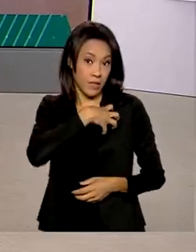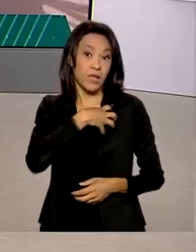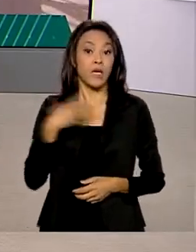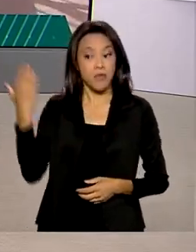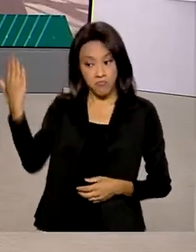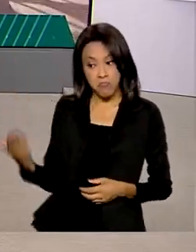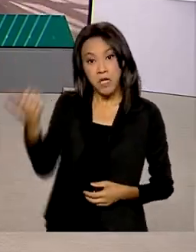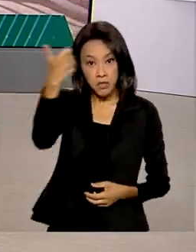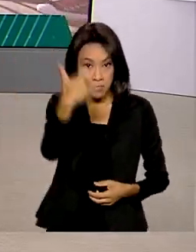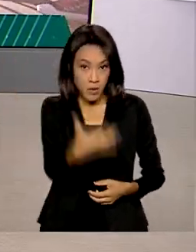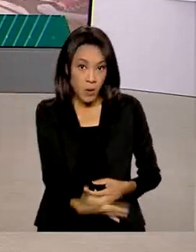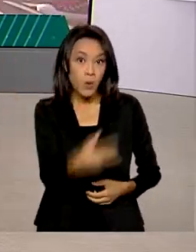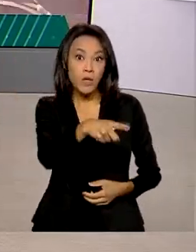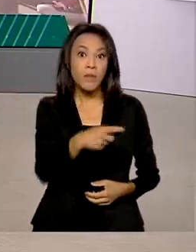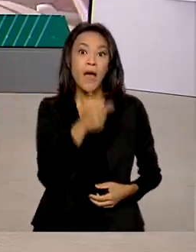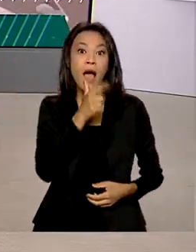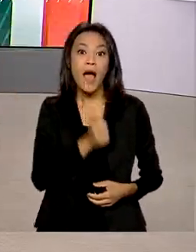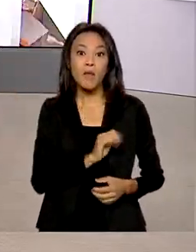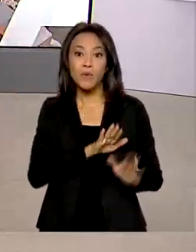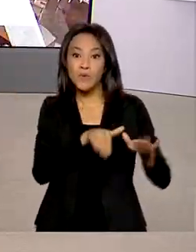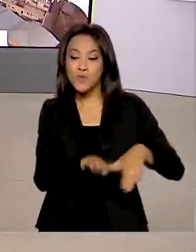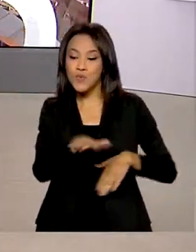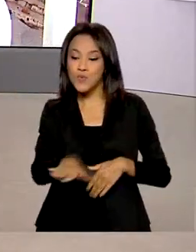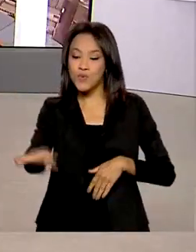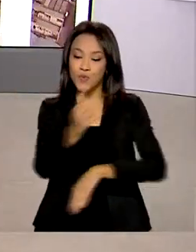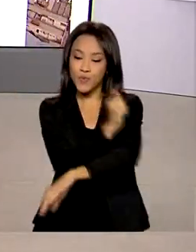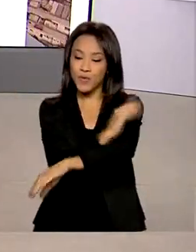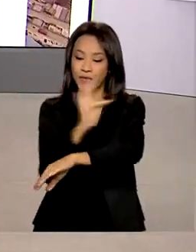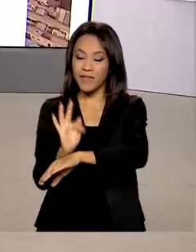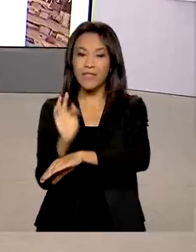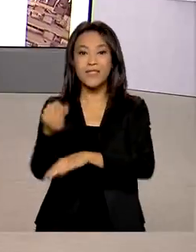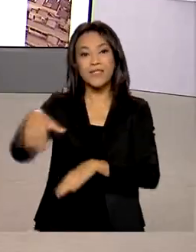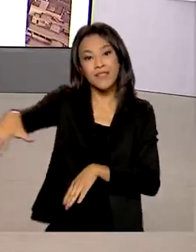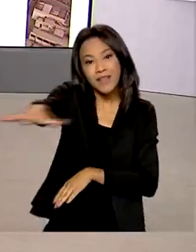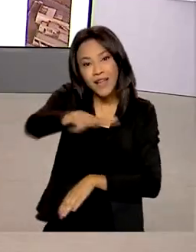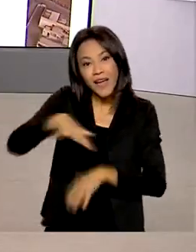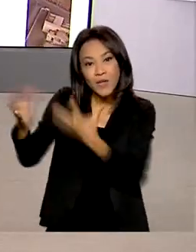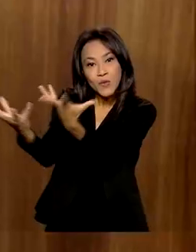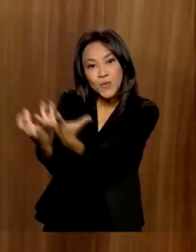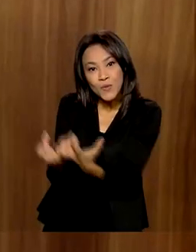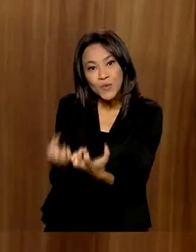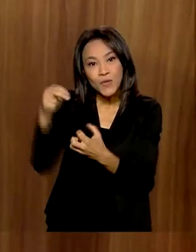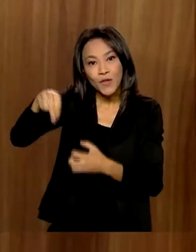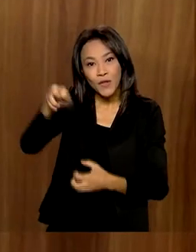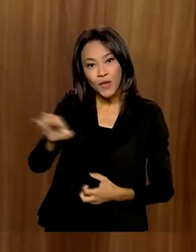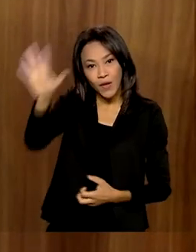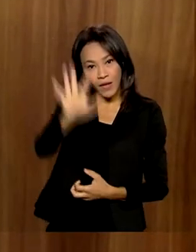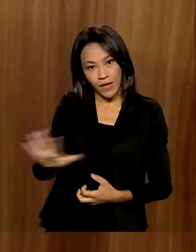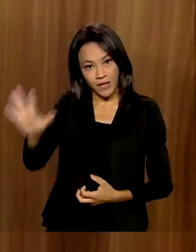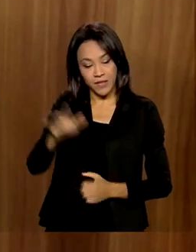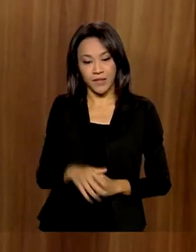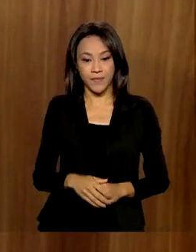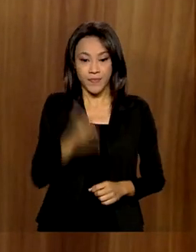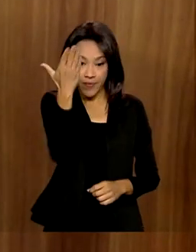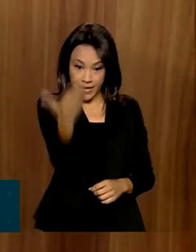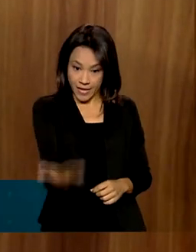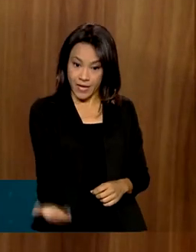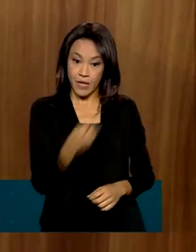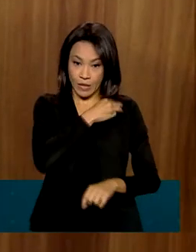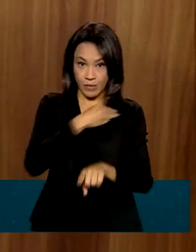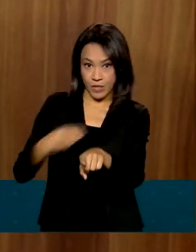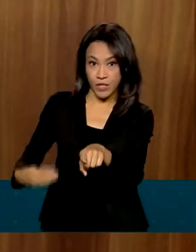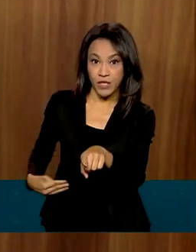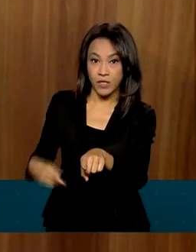destacou a chegada das águas do Rio São Francisco ao semiárido nordestino. De acordo com o ministro do Desenvolvimento